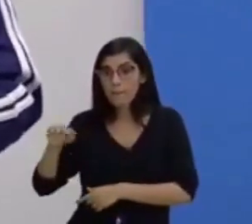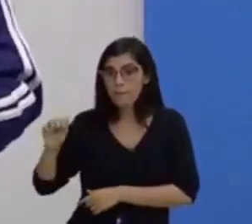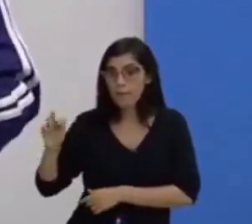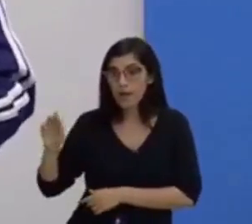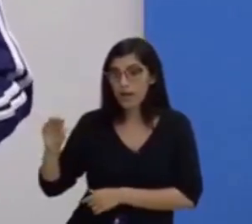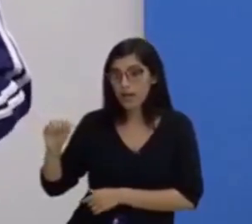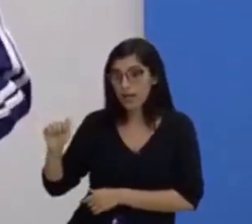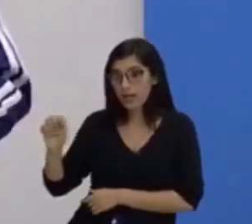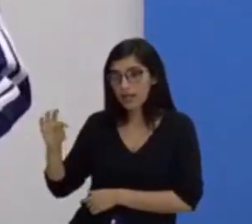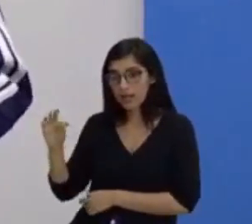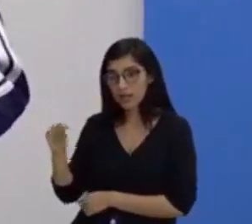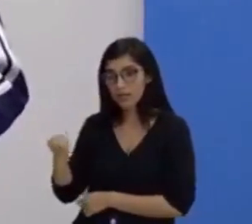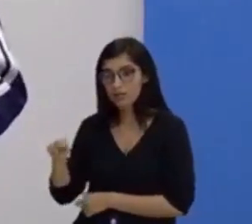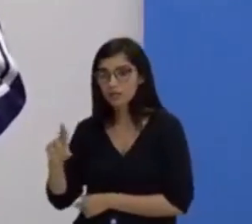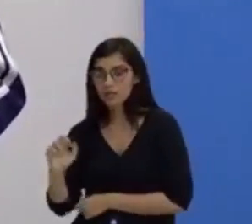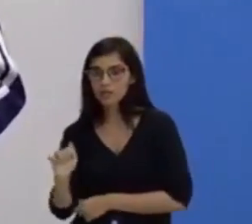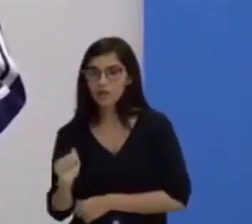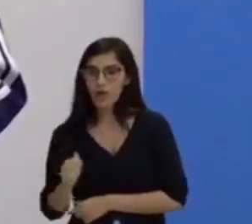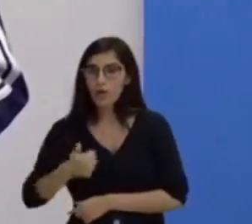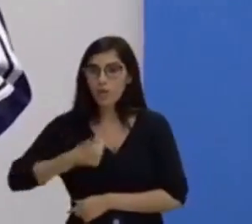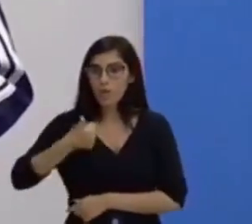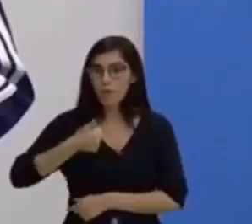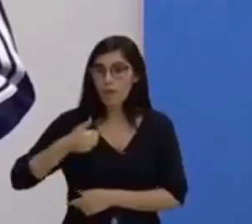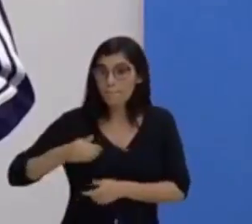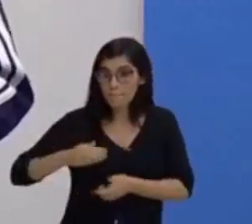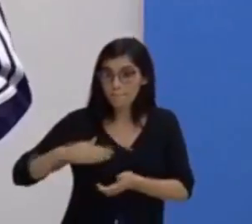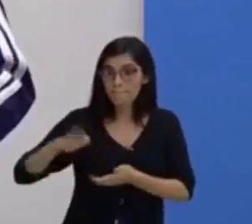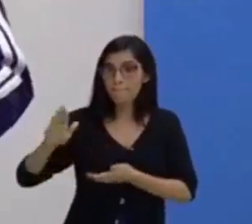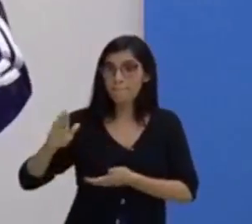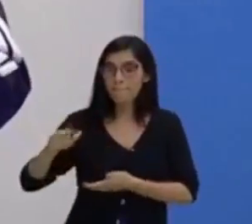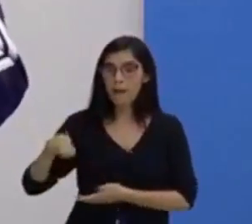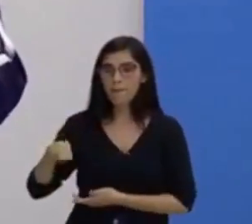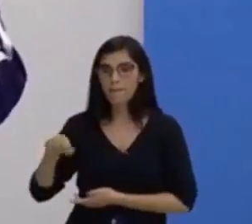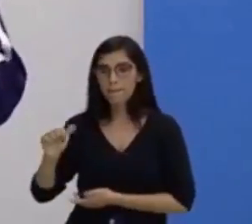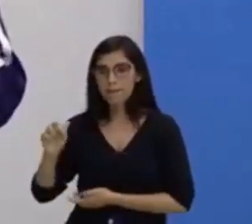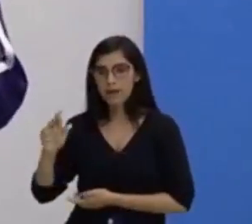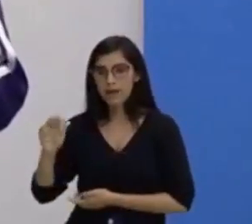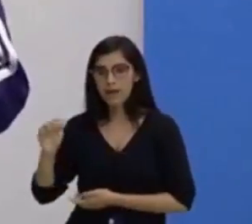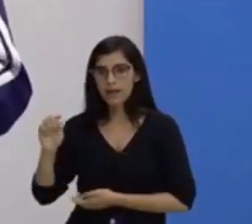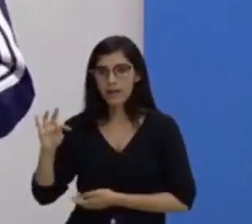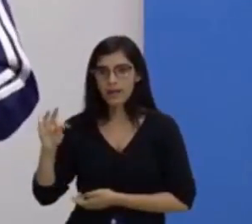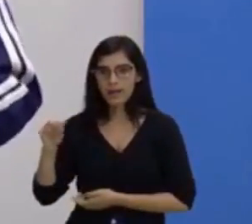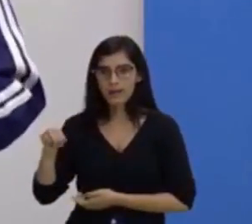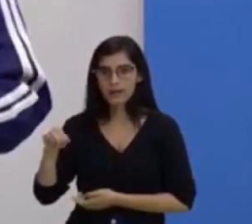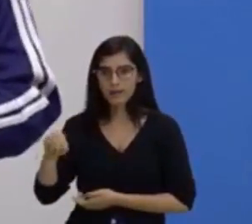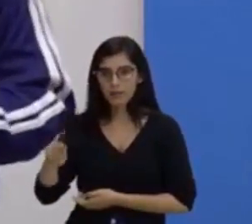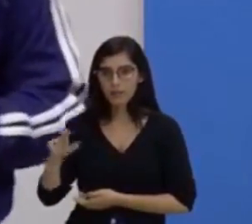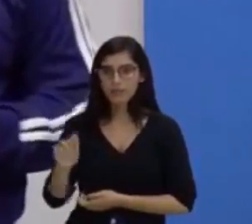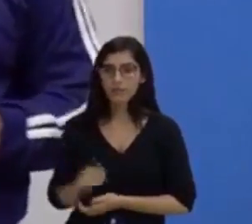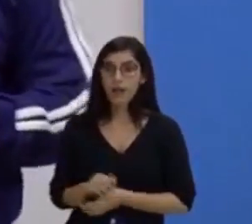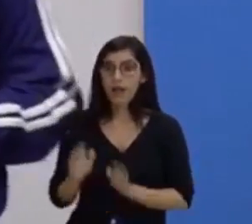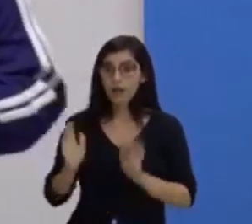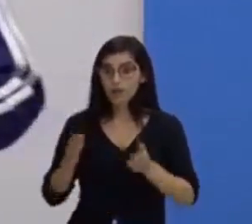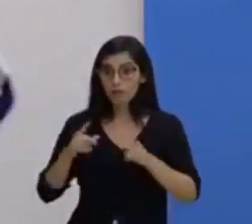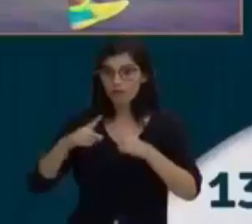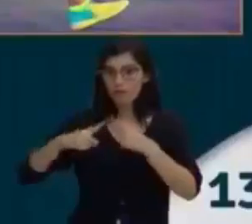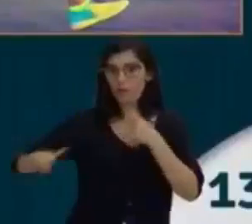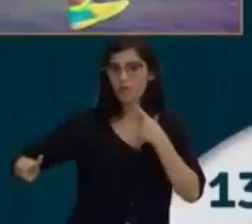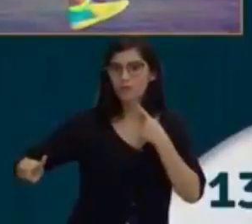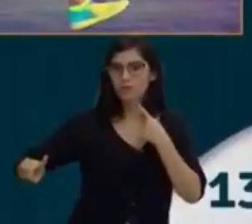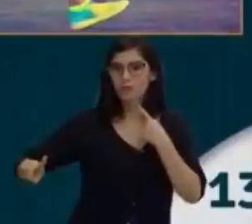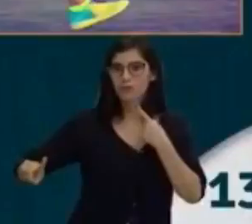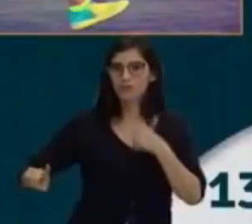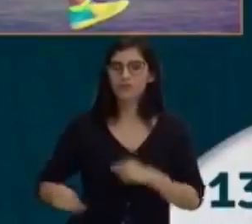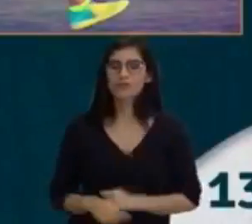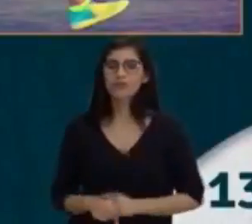uma maratona, é a resistência aeróbica. Tudo bem? Vamos falar do oposto agora. Vem aqui comigo. Vamos lá na tela.